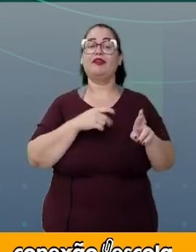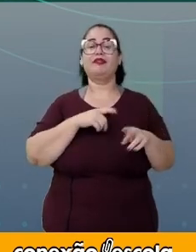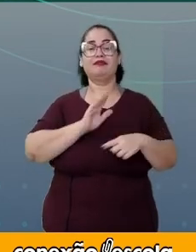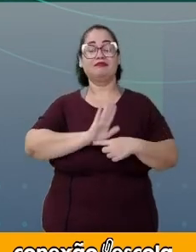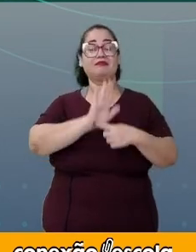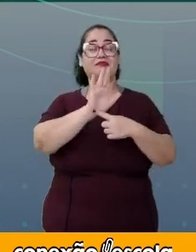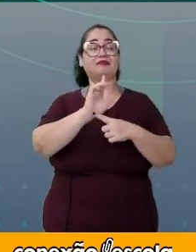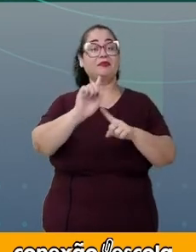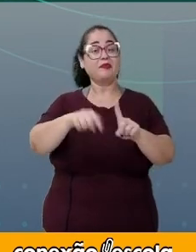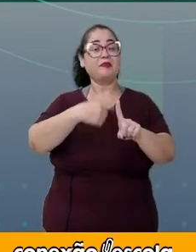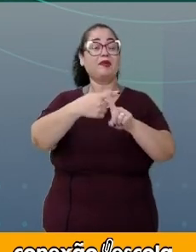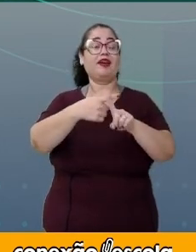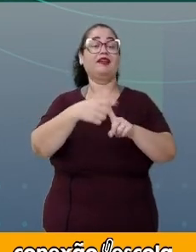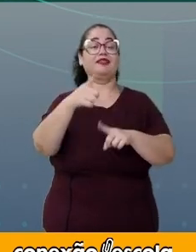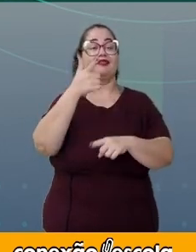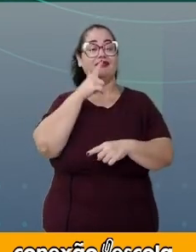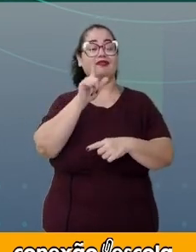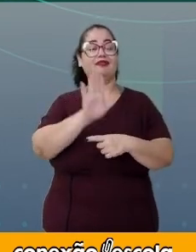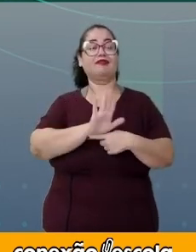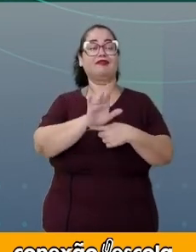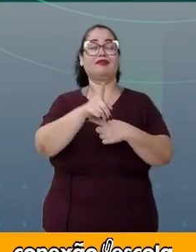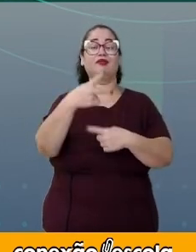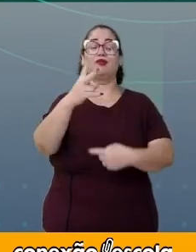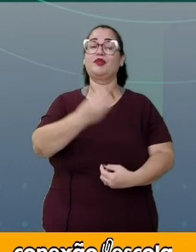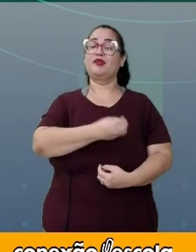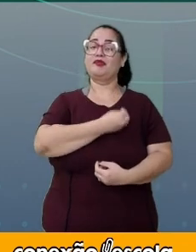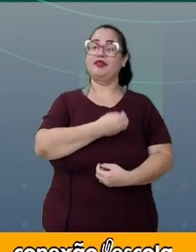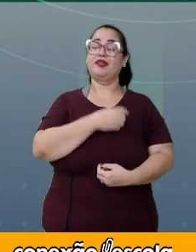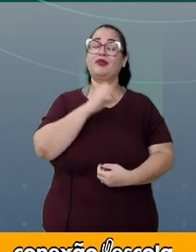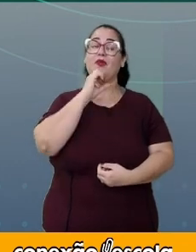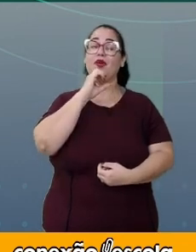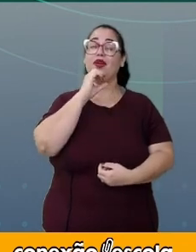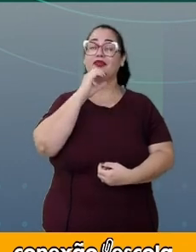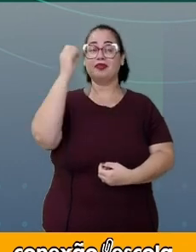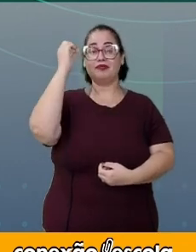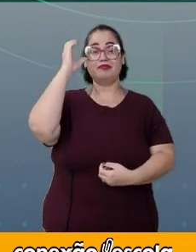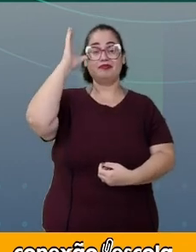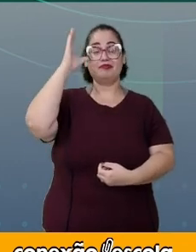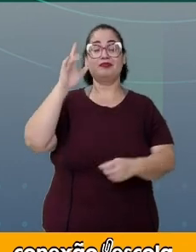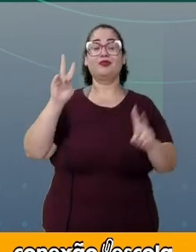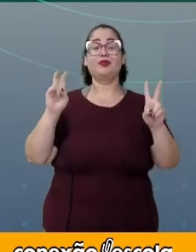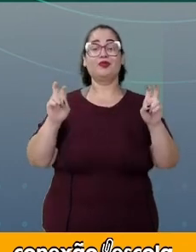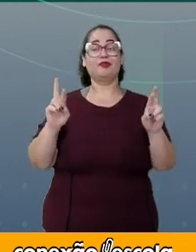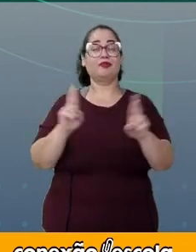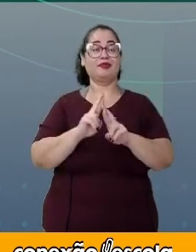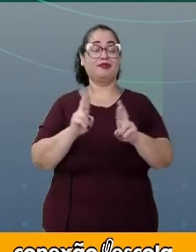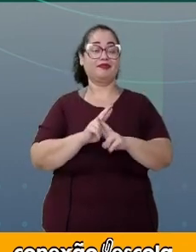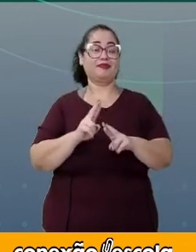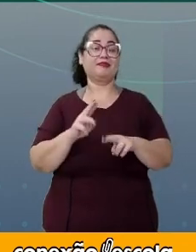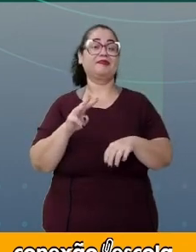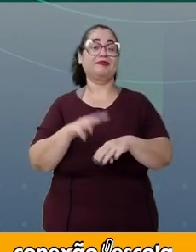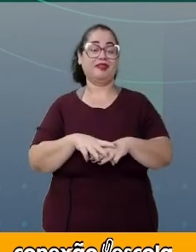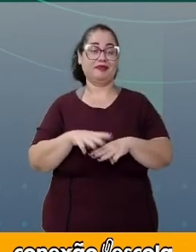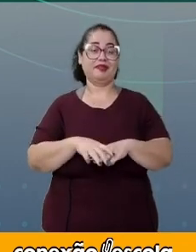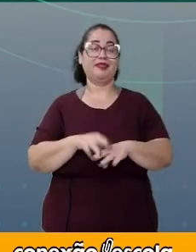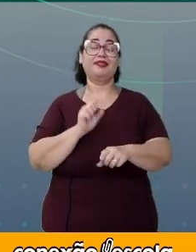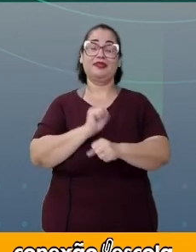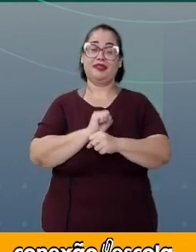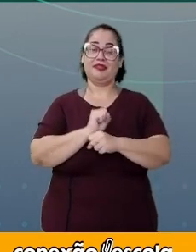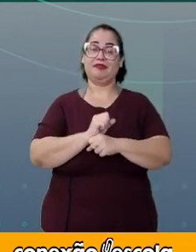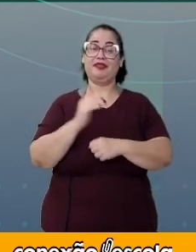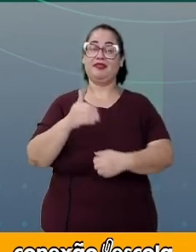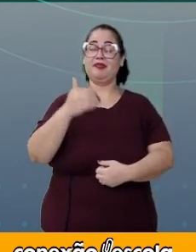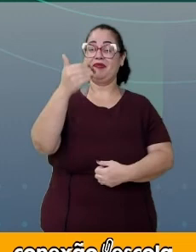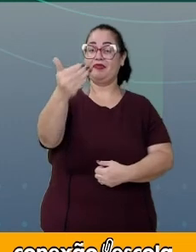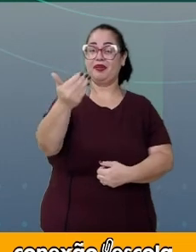somado um pouquinho mais na sua vida com o conhecimento relacionado à matemática. E te espero